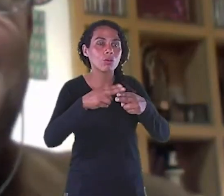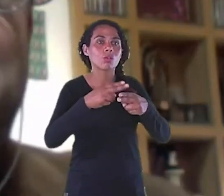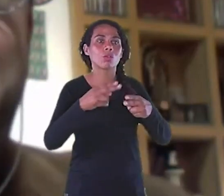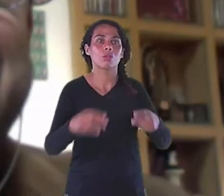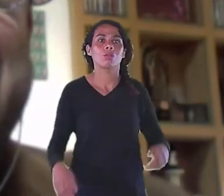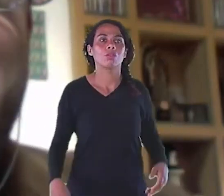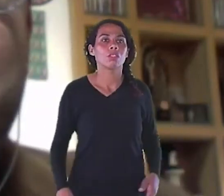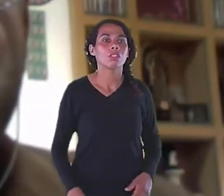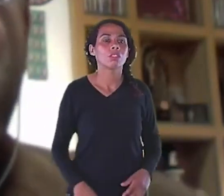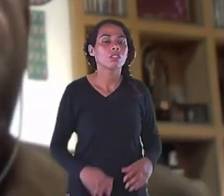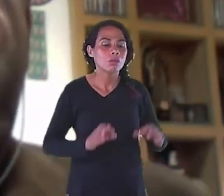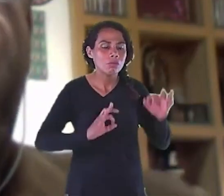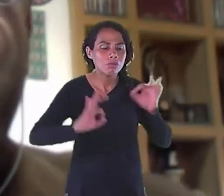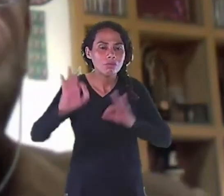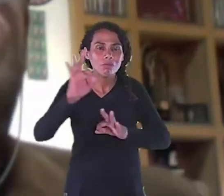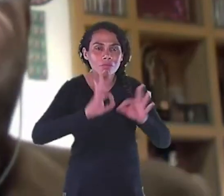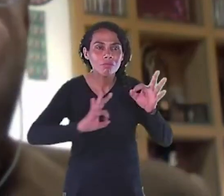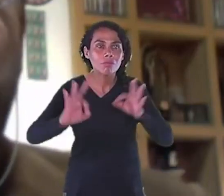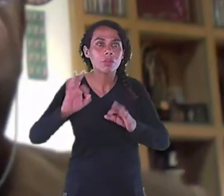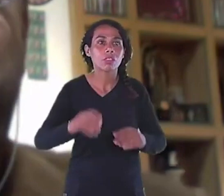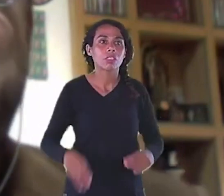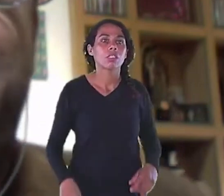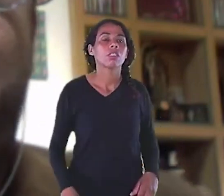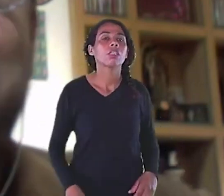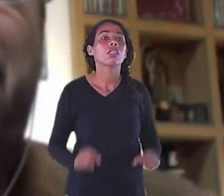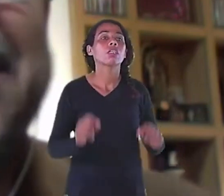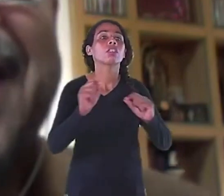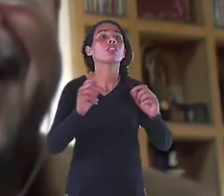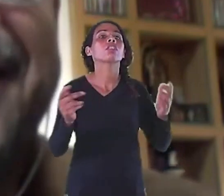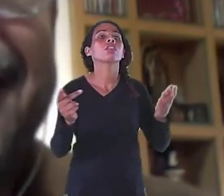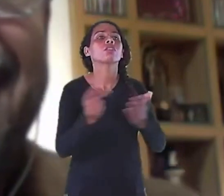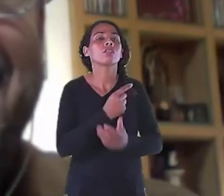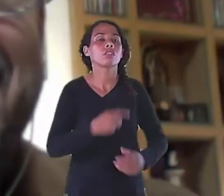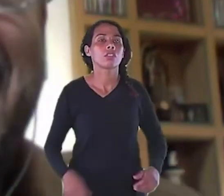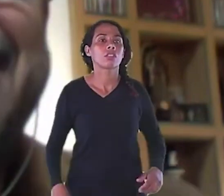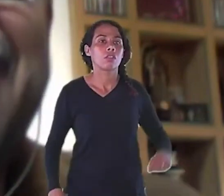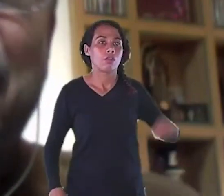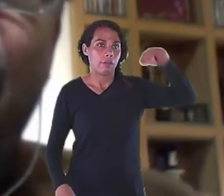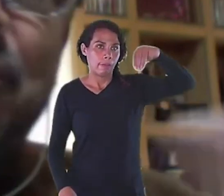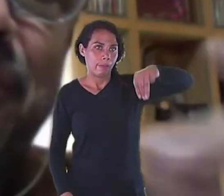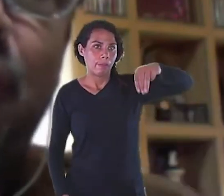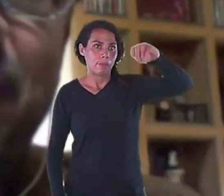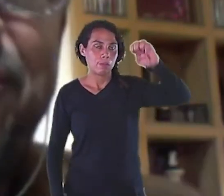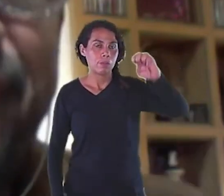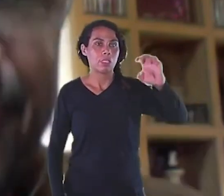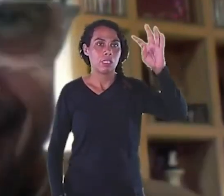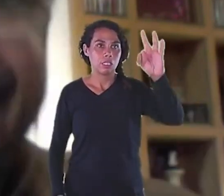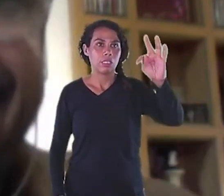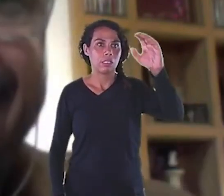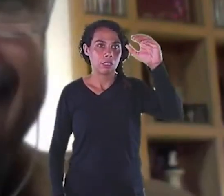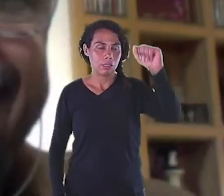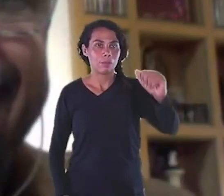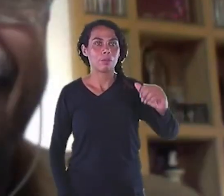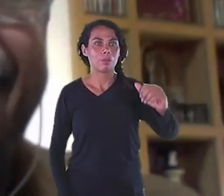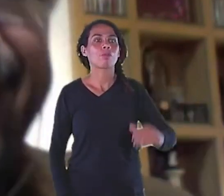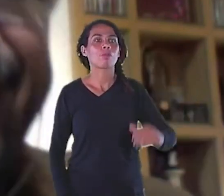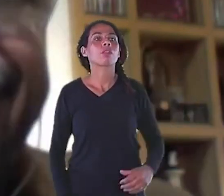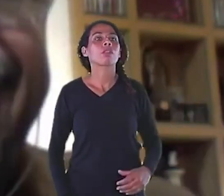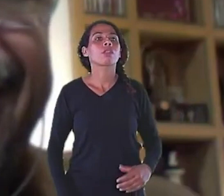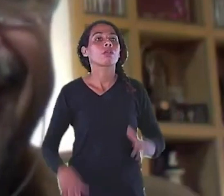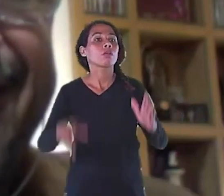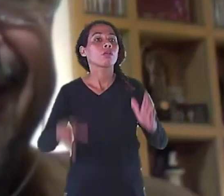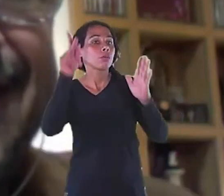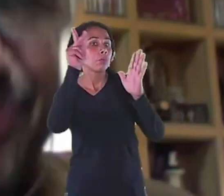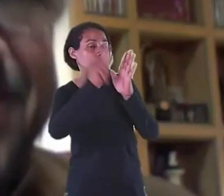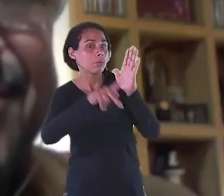te dá A possibilidade De pensar Como tomar um café De uma forma Diferenciada Aí saiu A xícara Comestível Então o